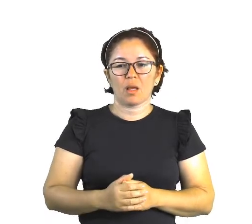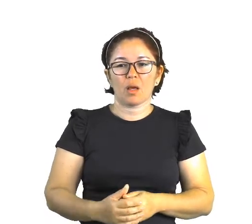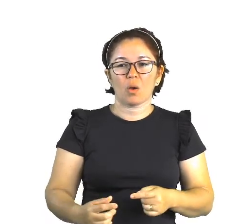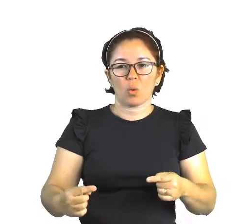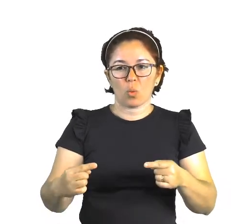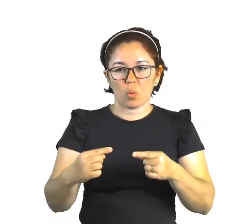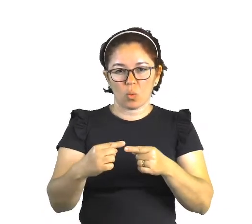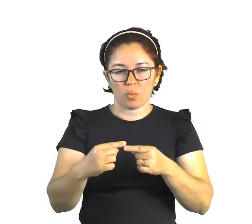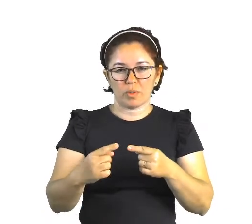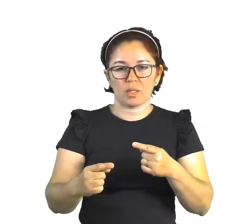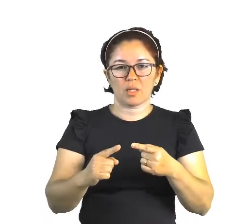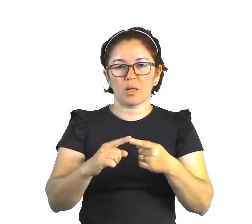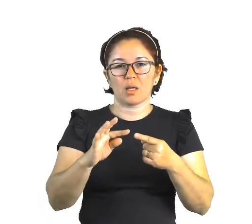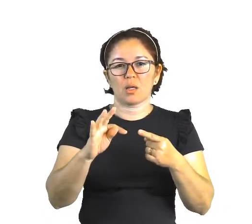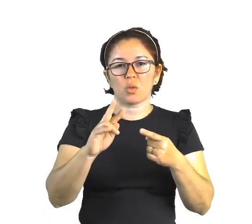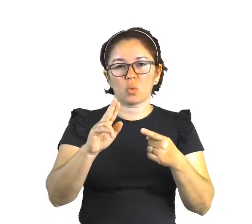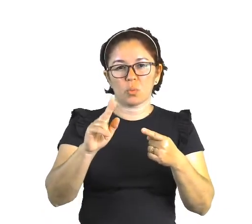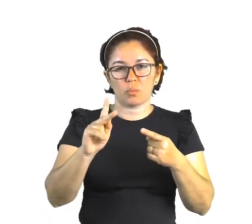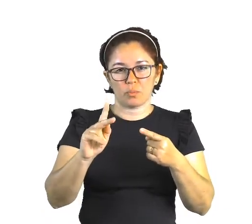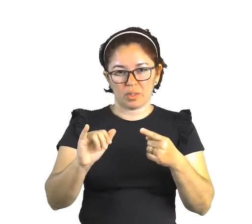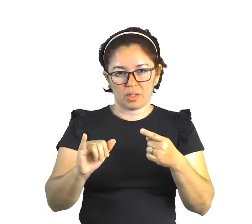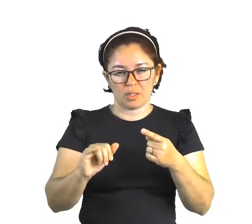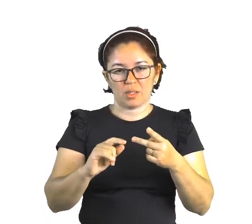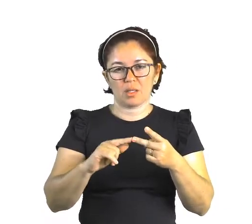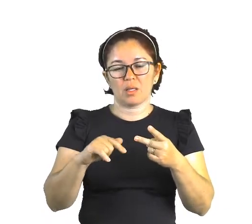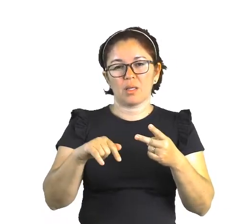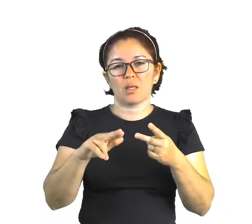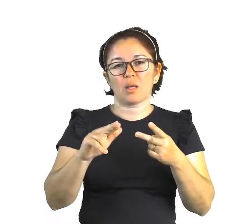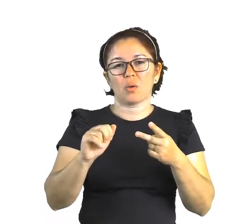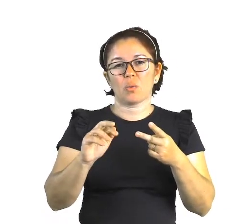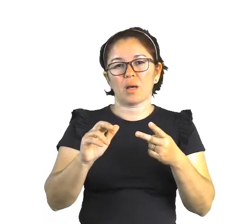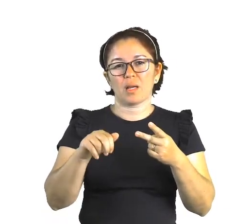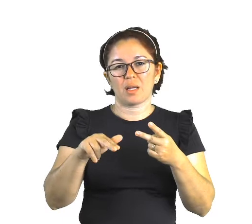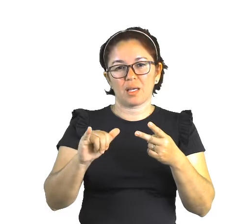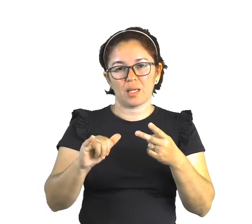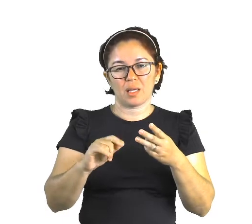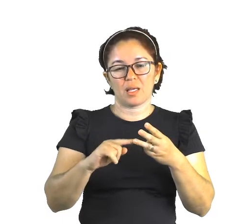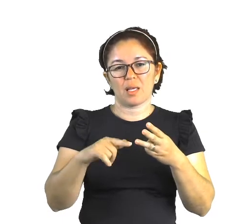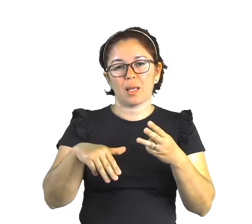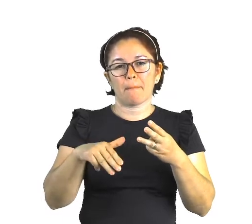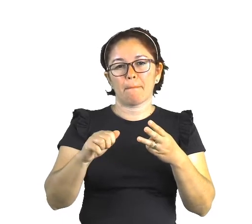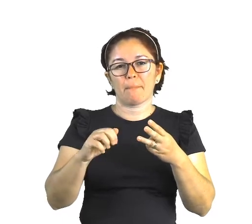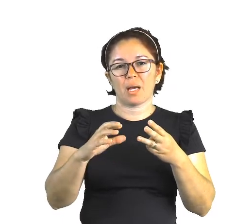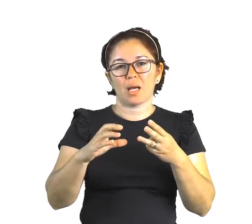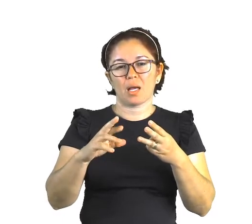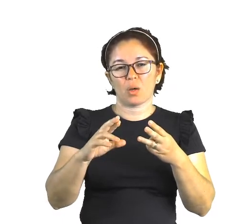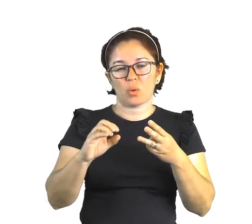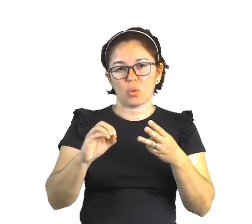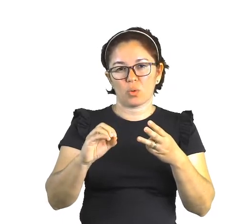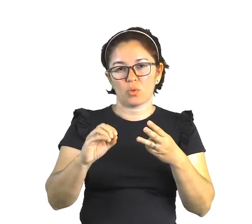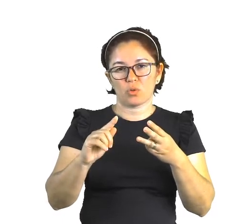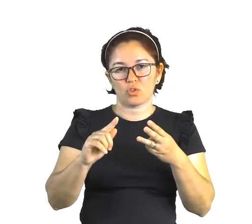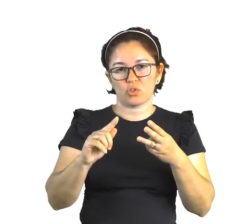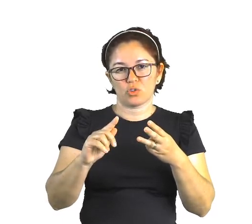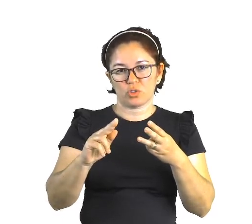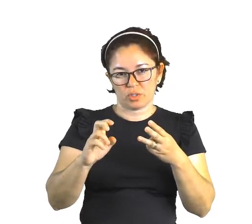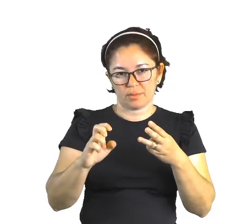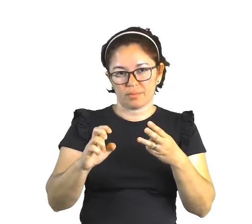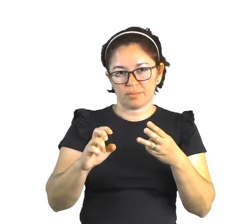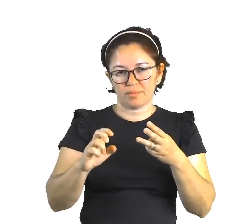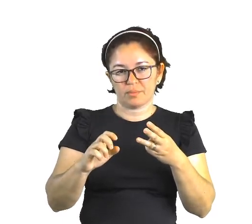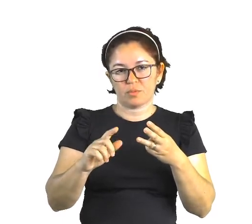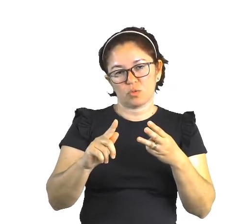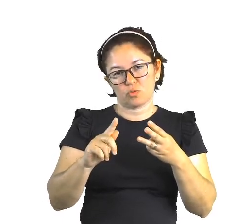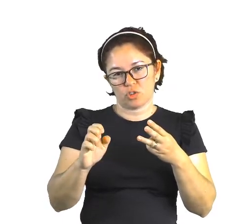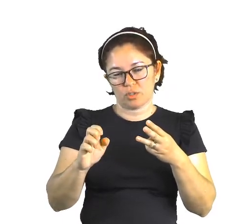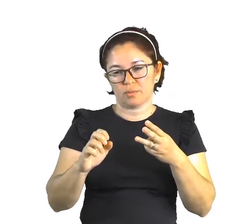e o Macro-G. Ok? Eram as três línguas patriarcais,